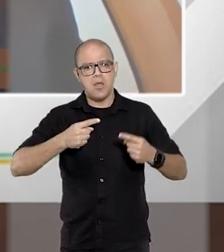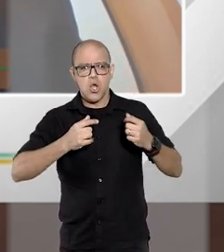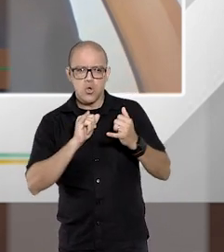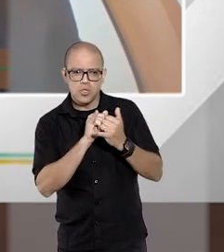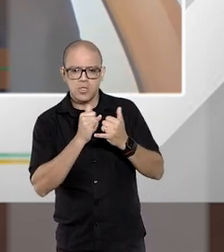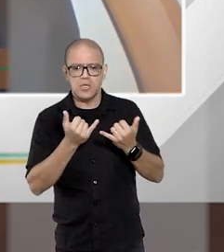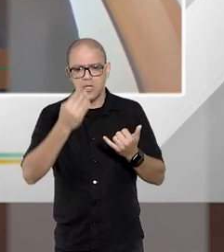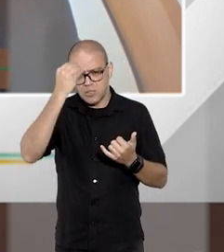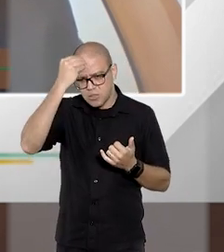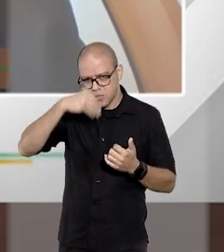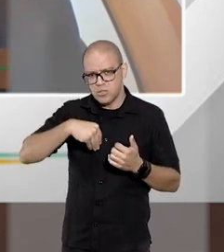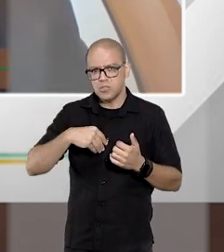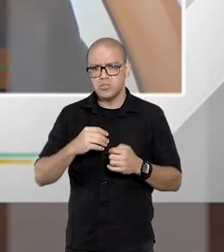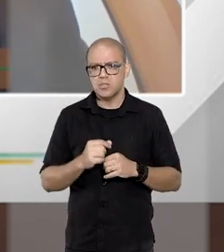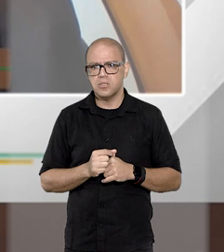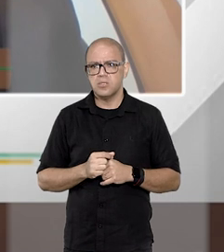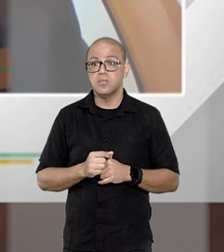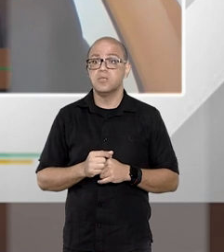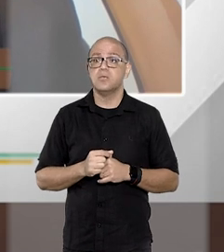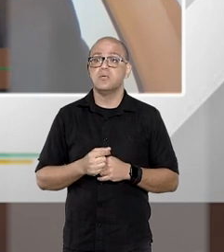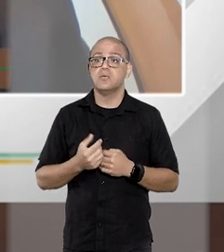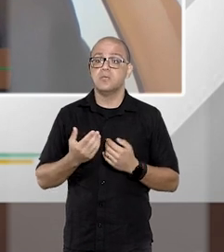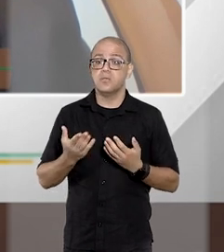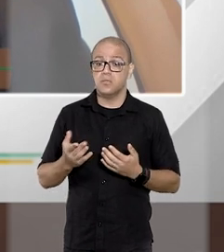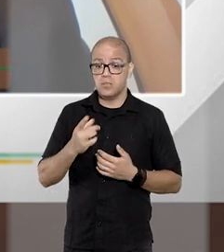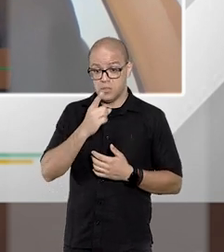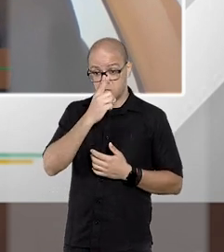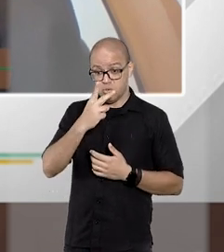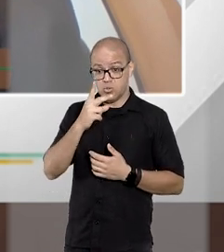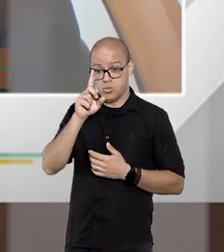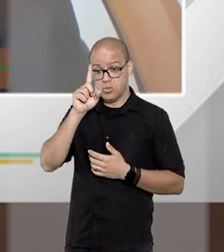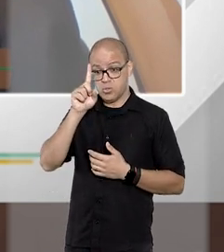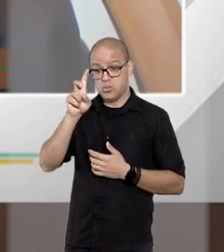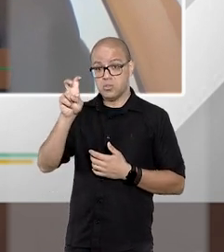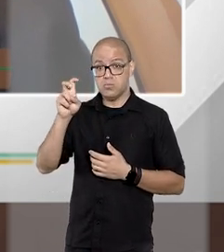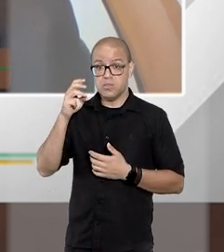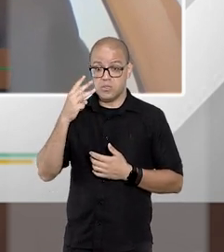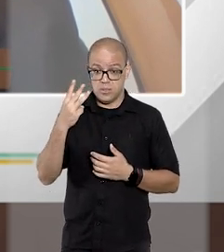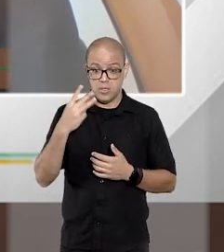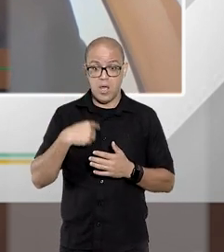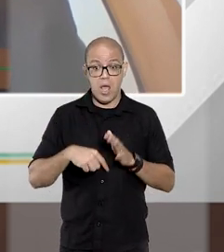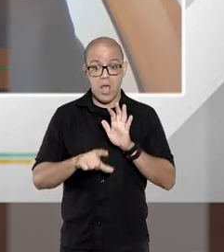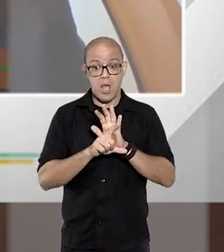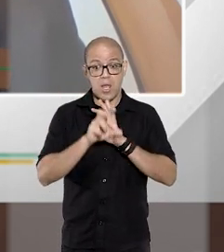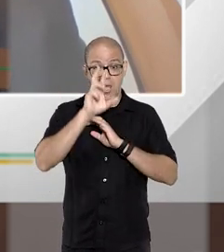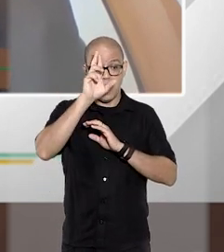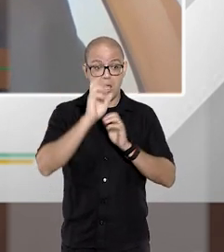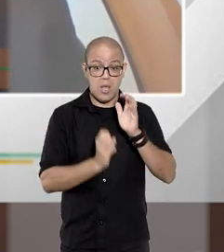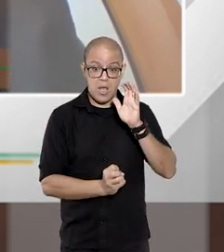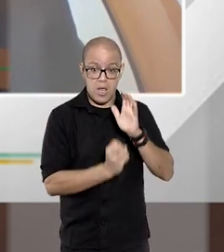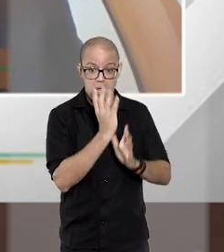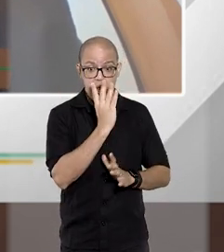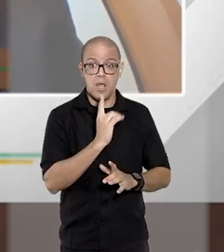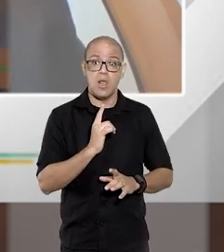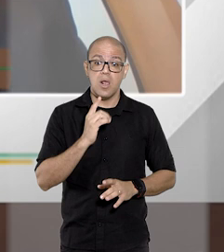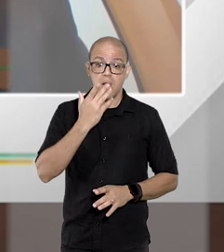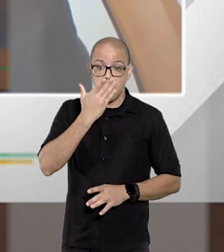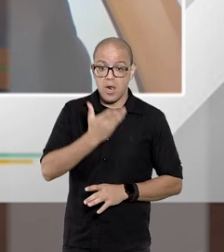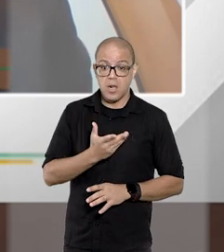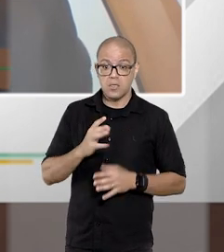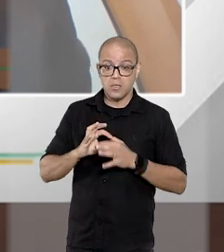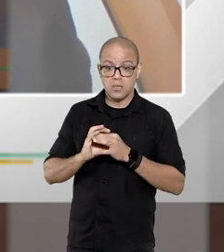transigir desistir aqui na 12.153 o legislador preferiu remeter